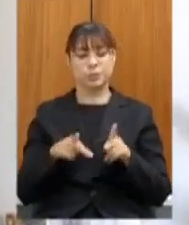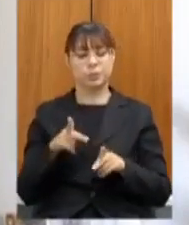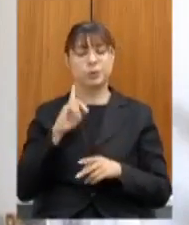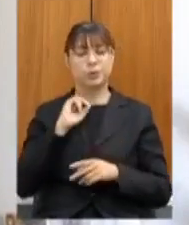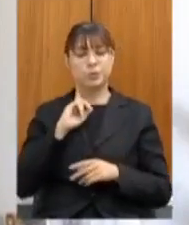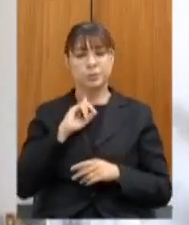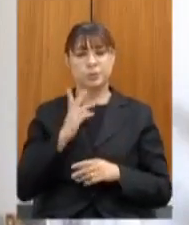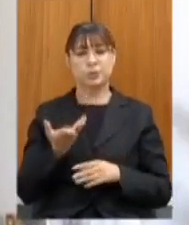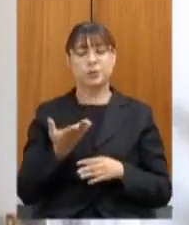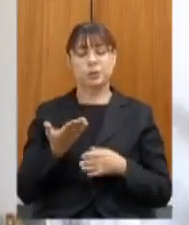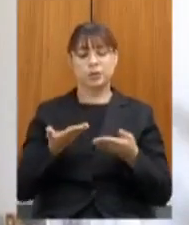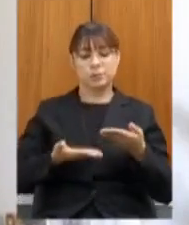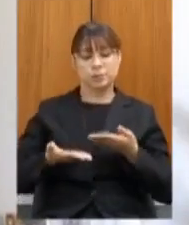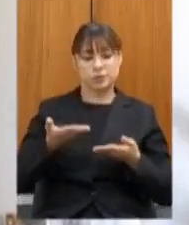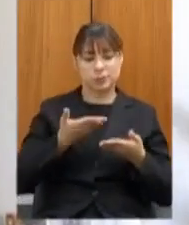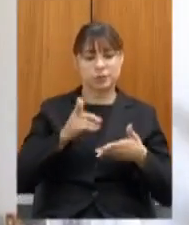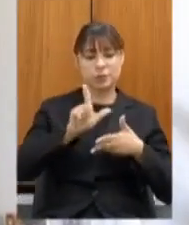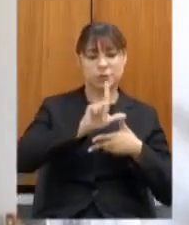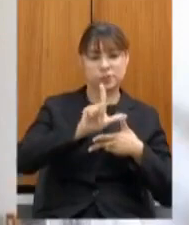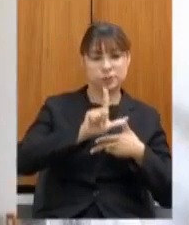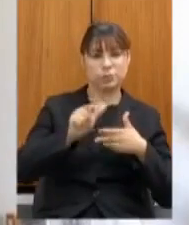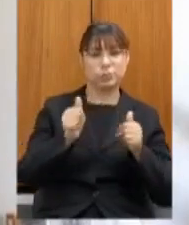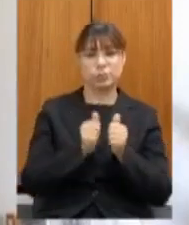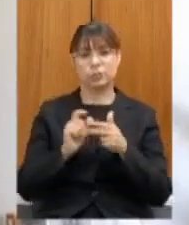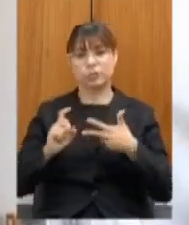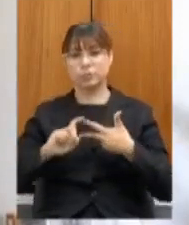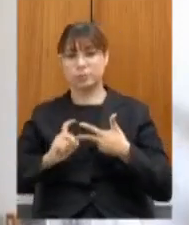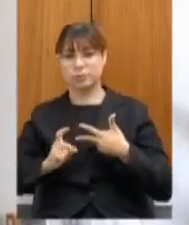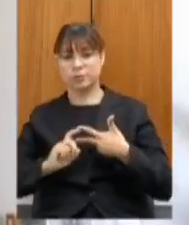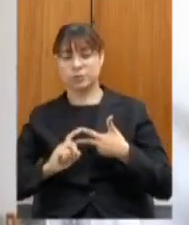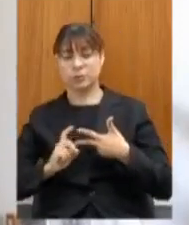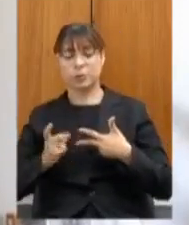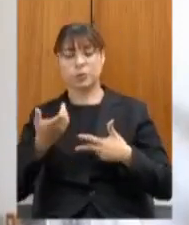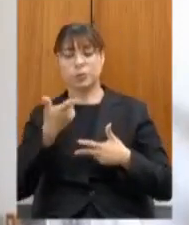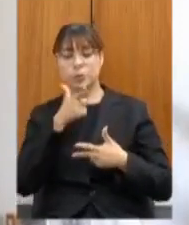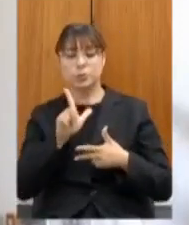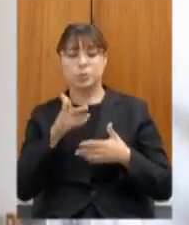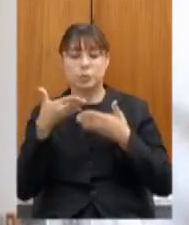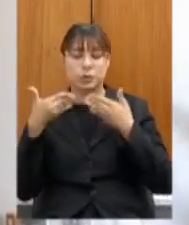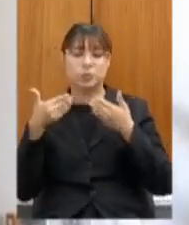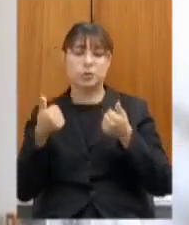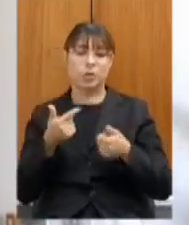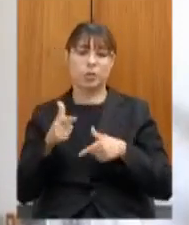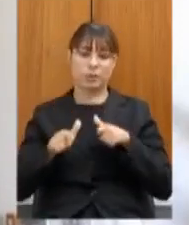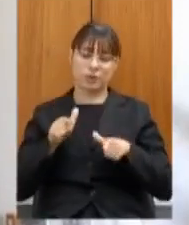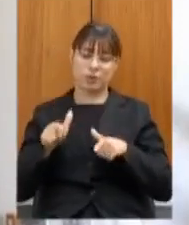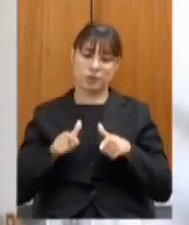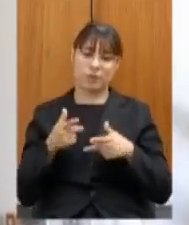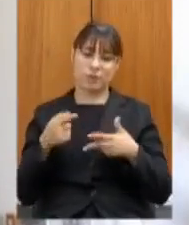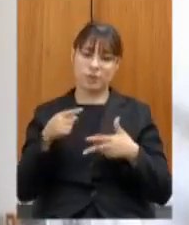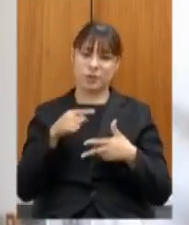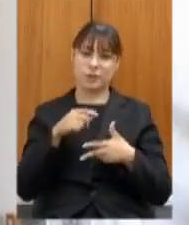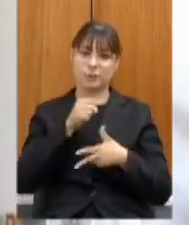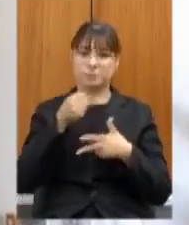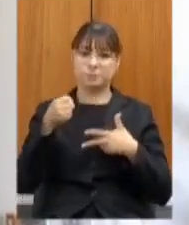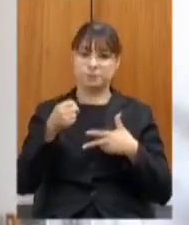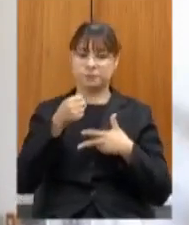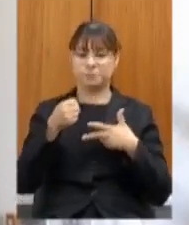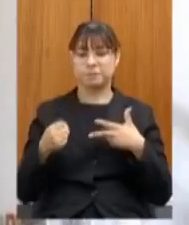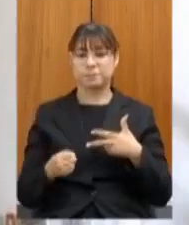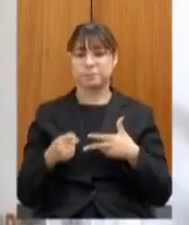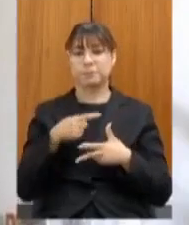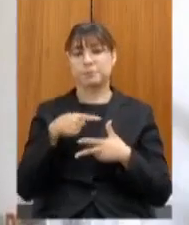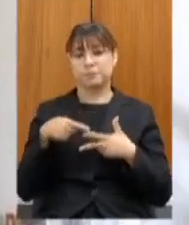executivo facilitando os trabalhos dos dois poderes inclusive a fiscalização mas facilitando também